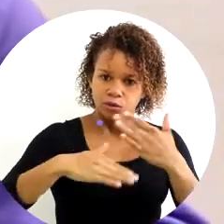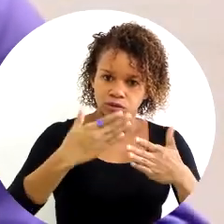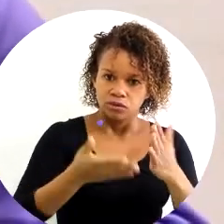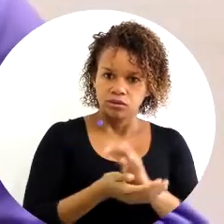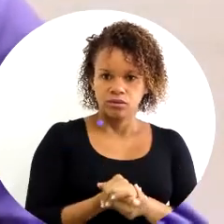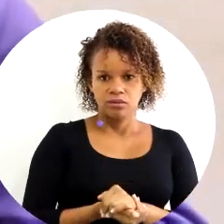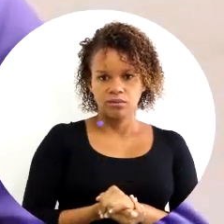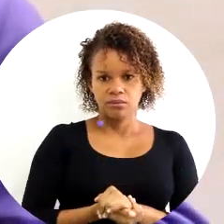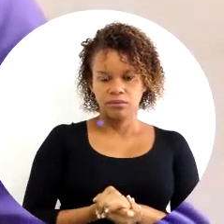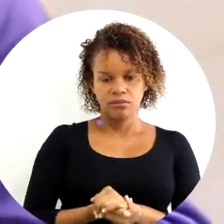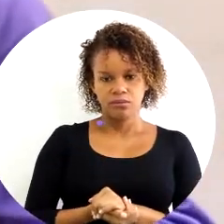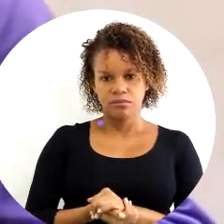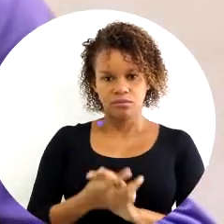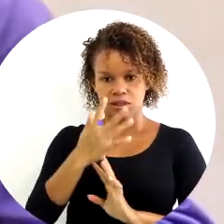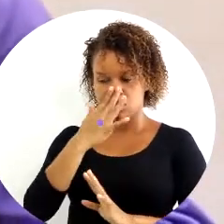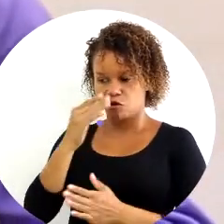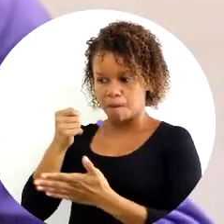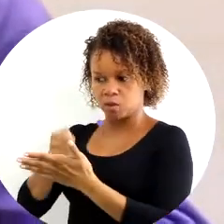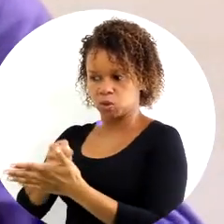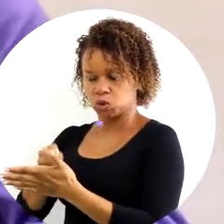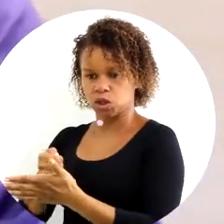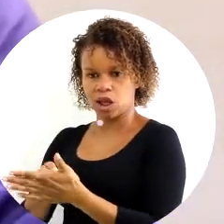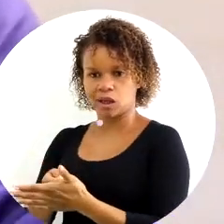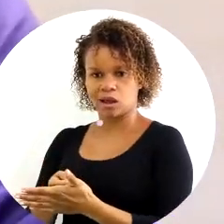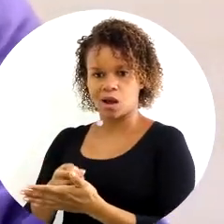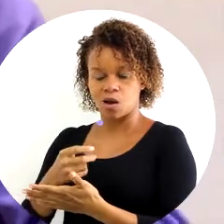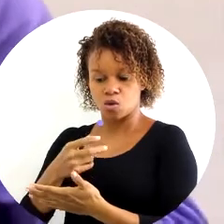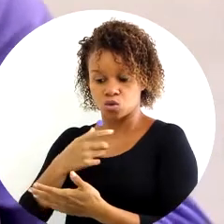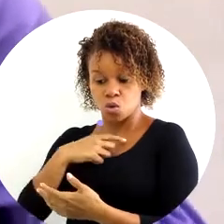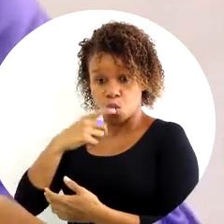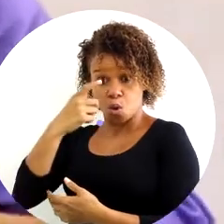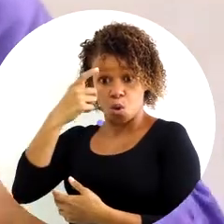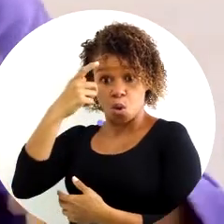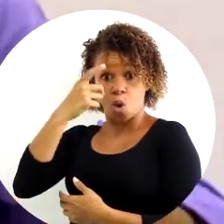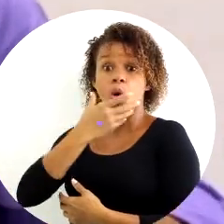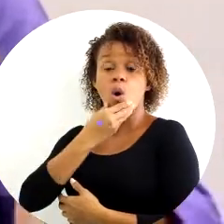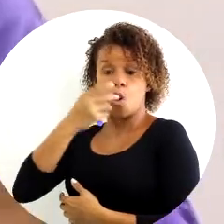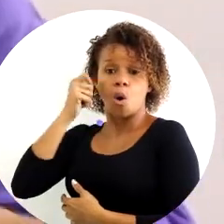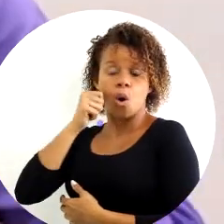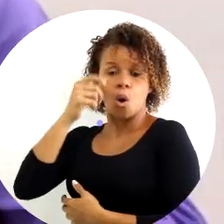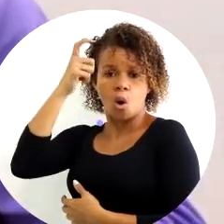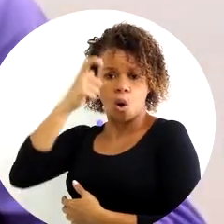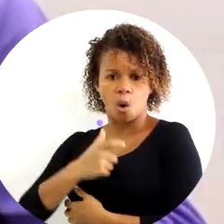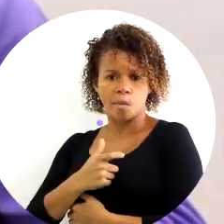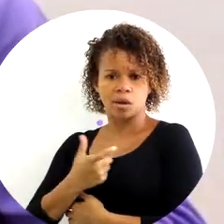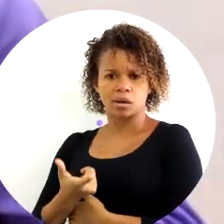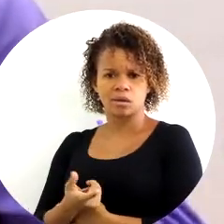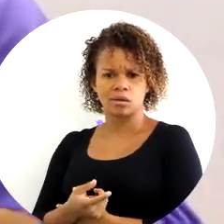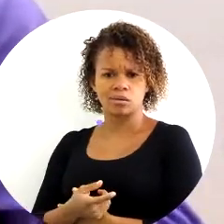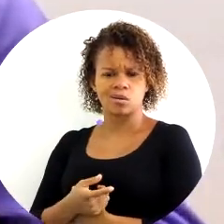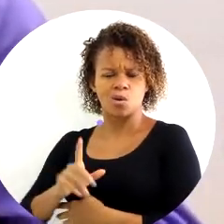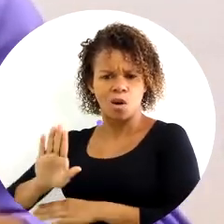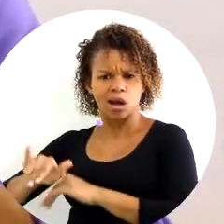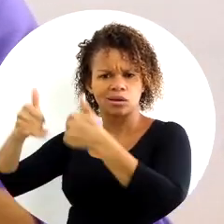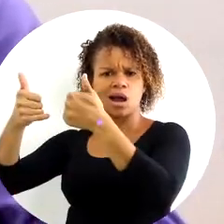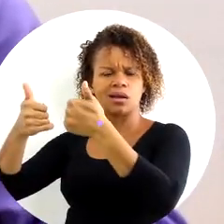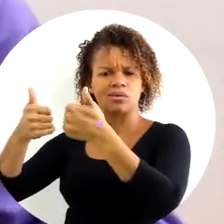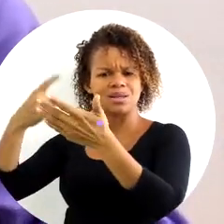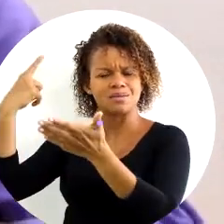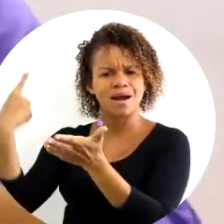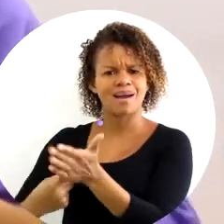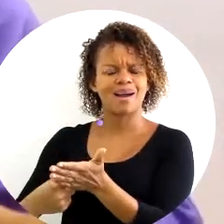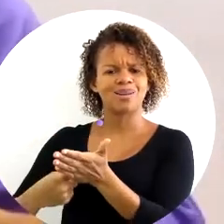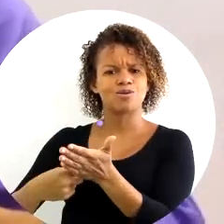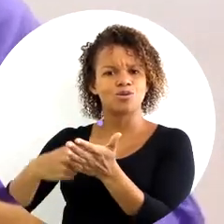Produtividade vai ser impulsionada pela ação do homem, do indivíduo, dos homens e das mulheres nas empresas. Qualidade vai ser